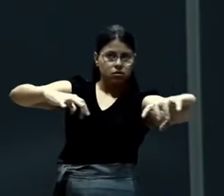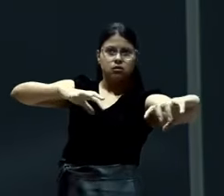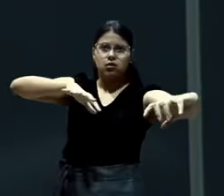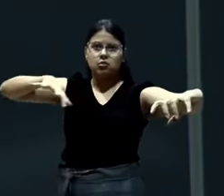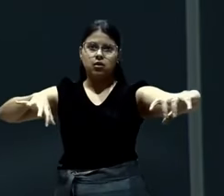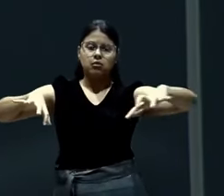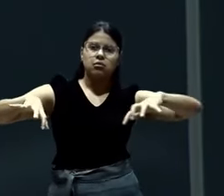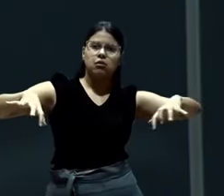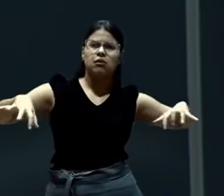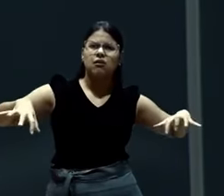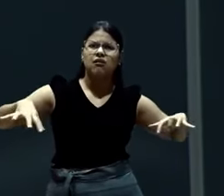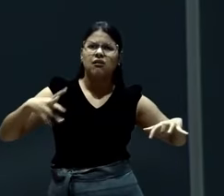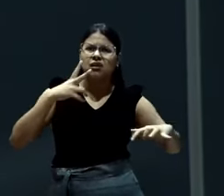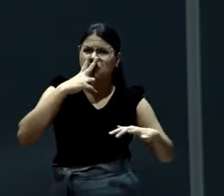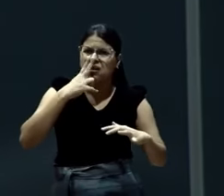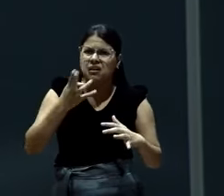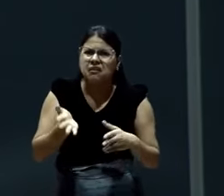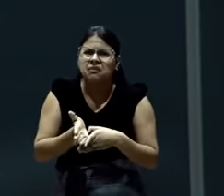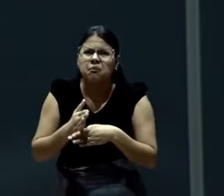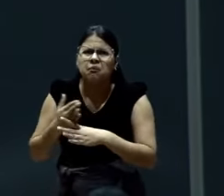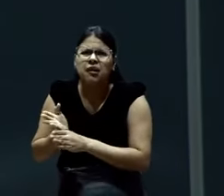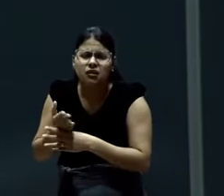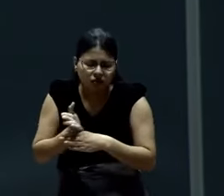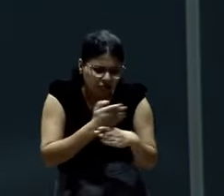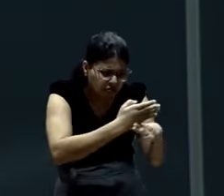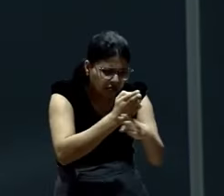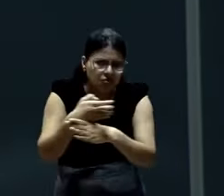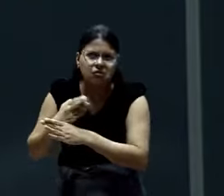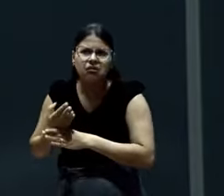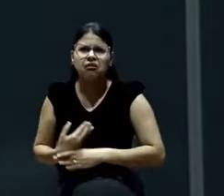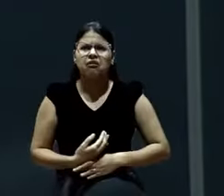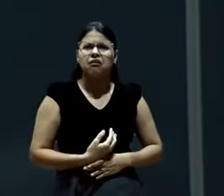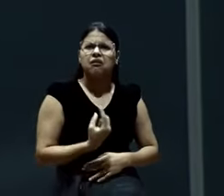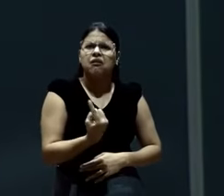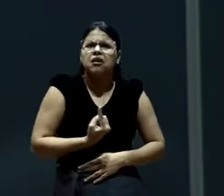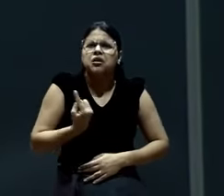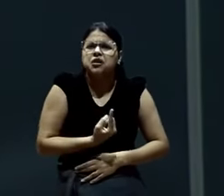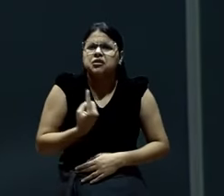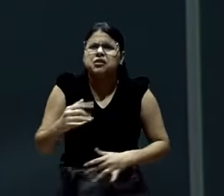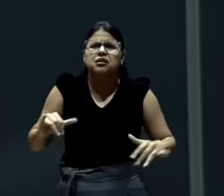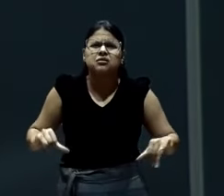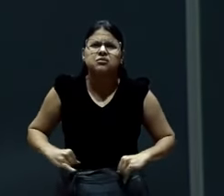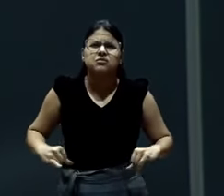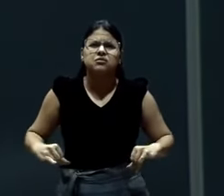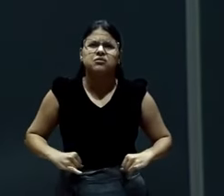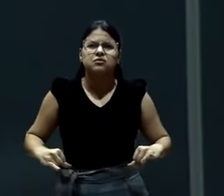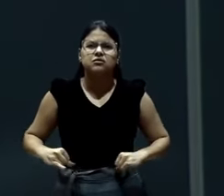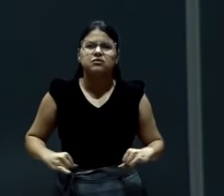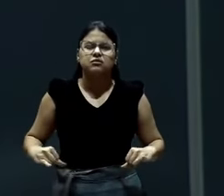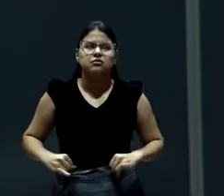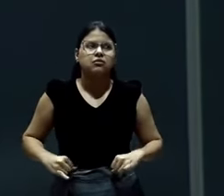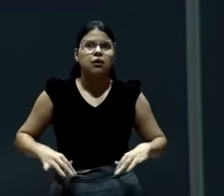Todos perdidos numa multidão. Cada um sofrendo sozinho. Mais um